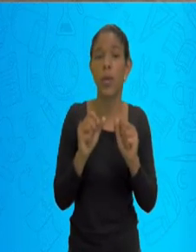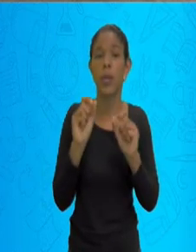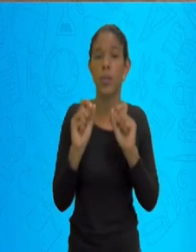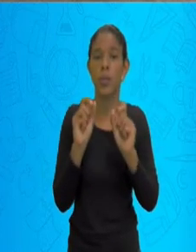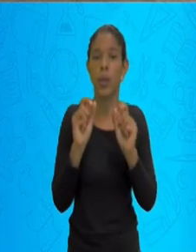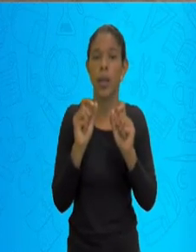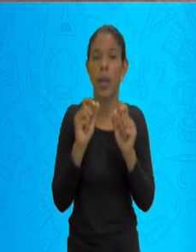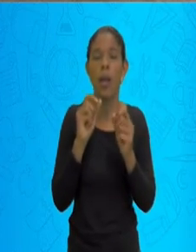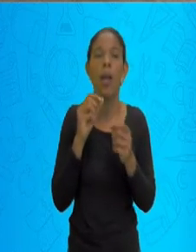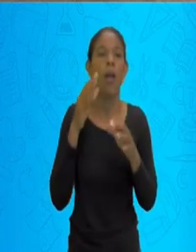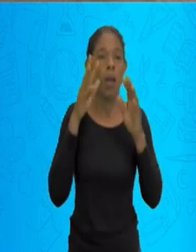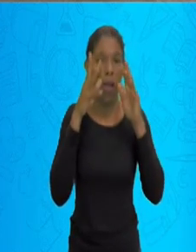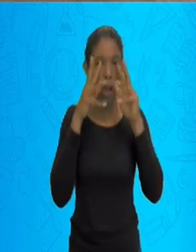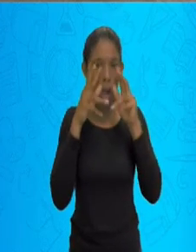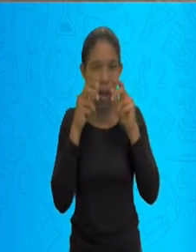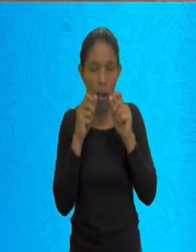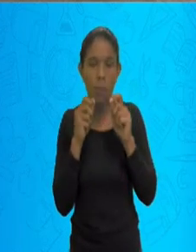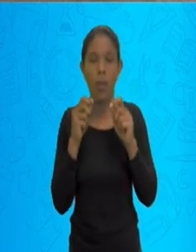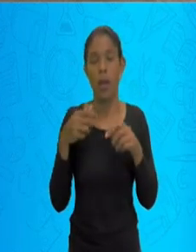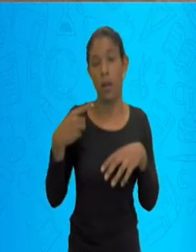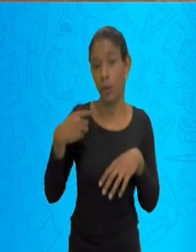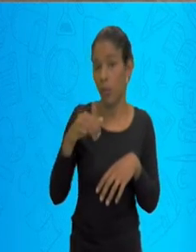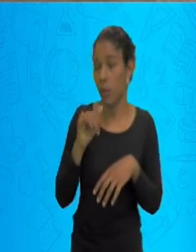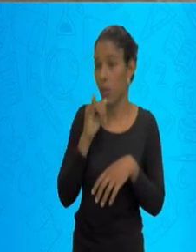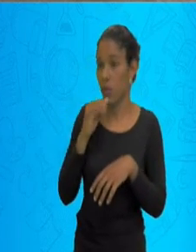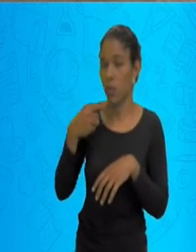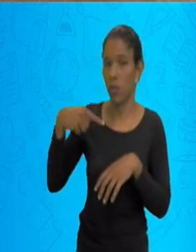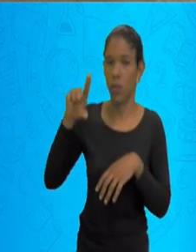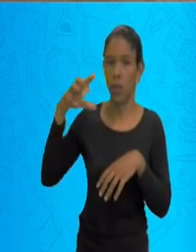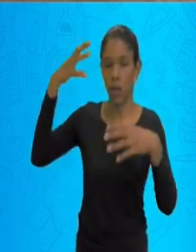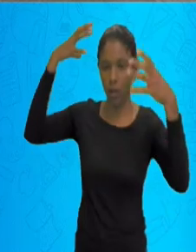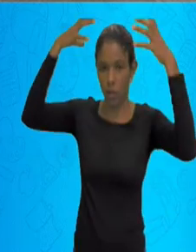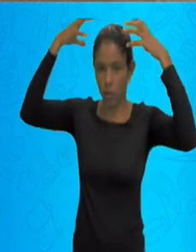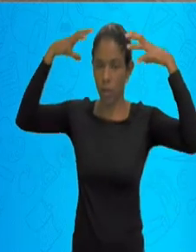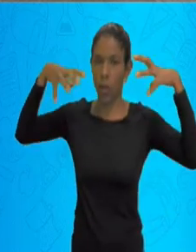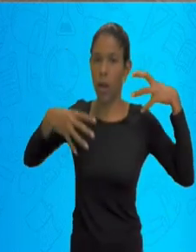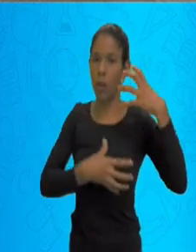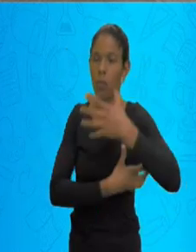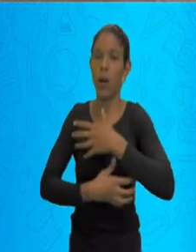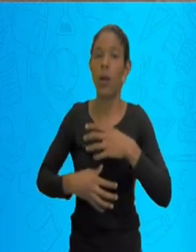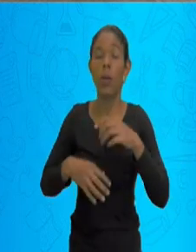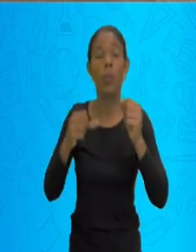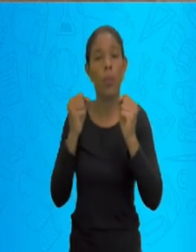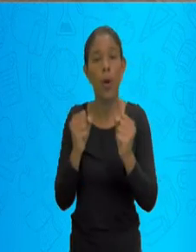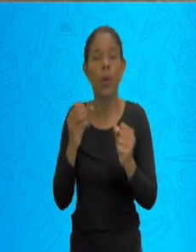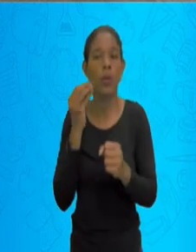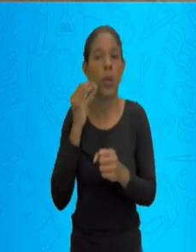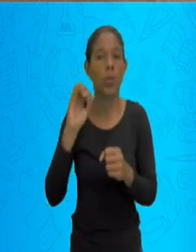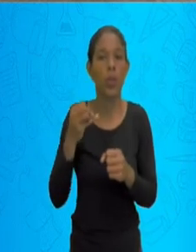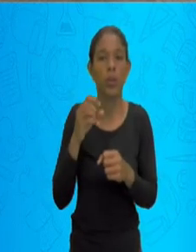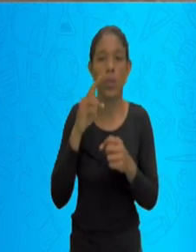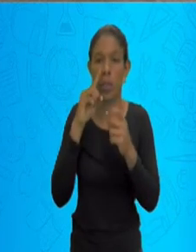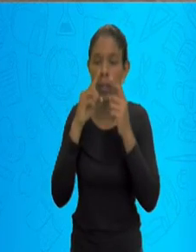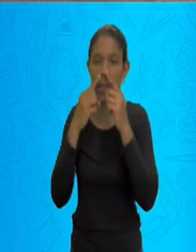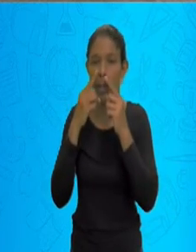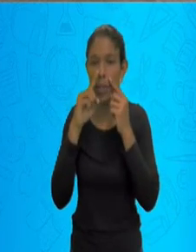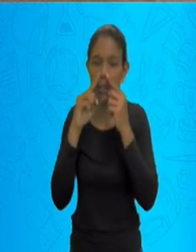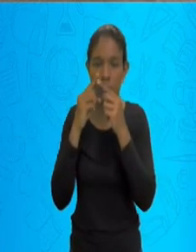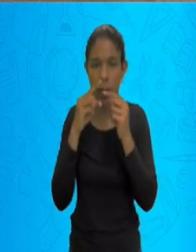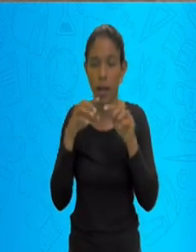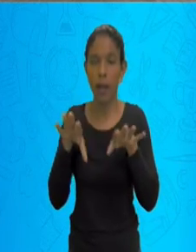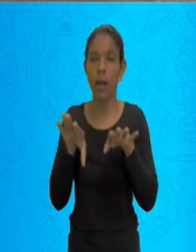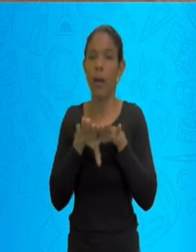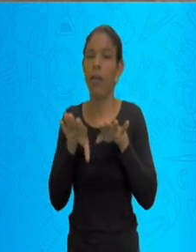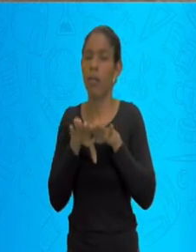estar, né, limpando o meu nariz, ter o hábito de, ao escovar o dente, procurar limpar também a